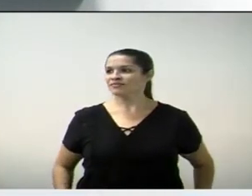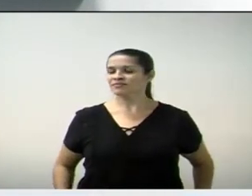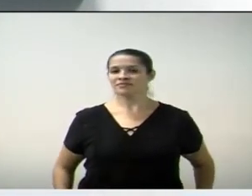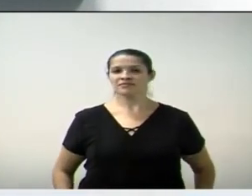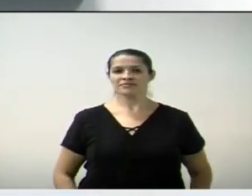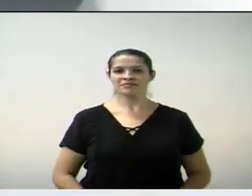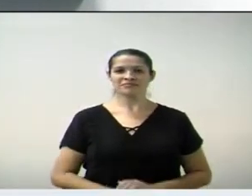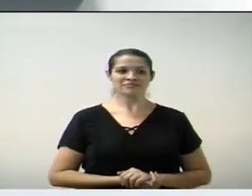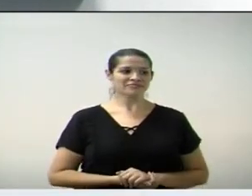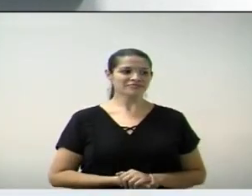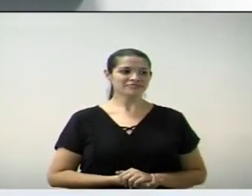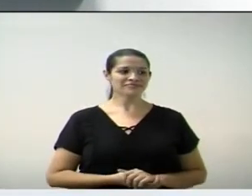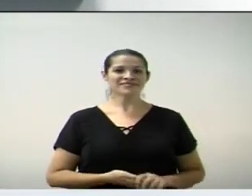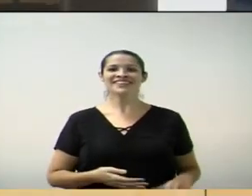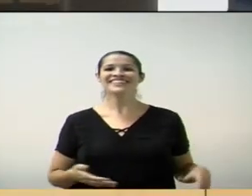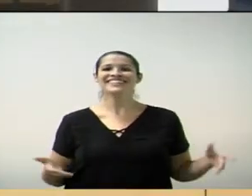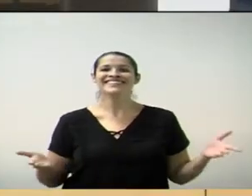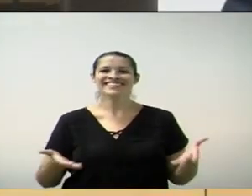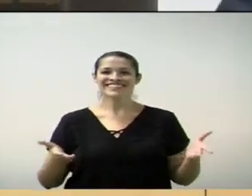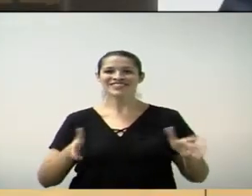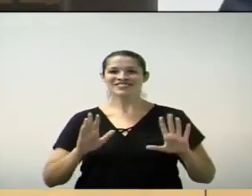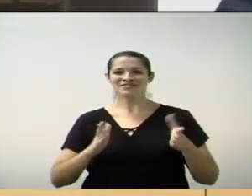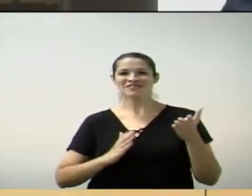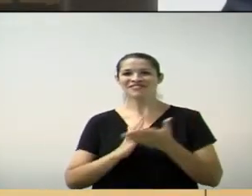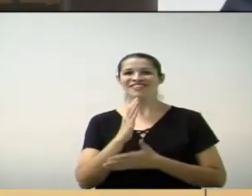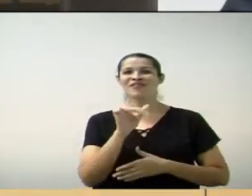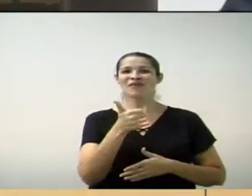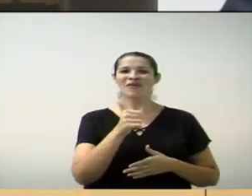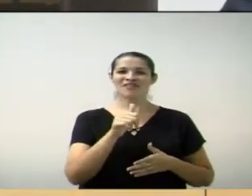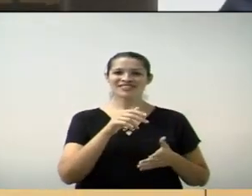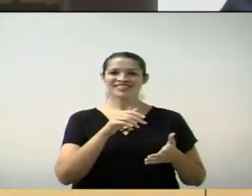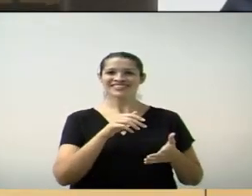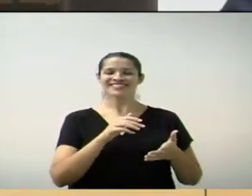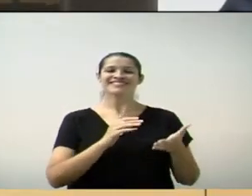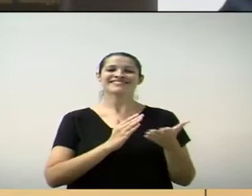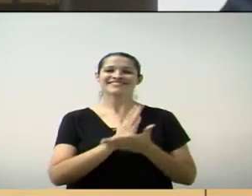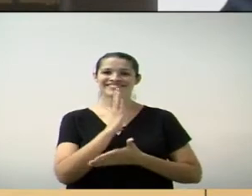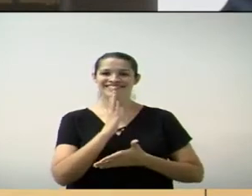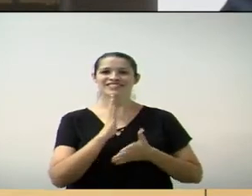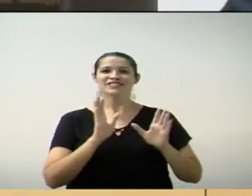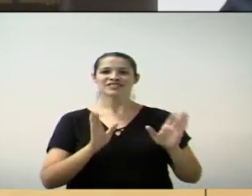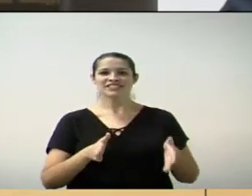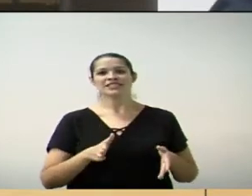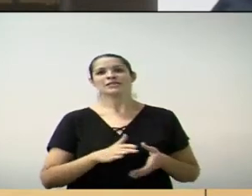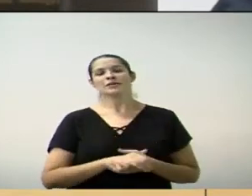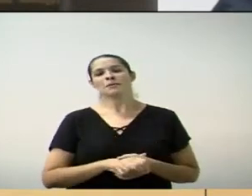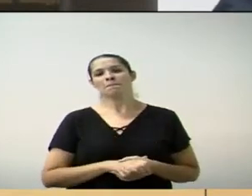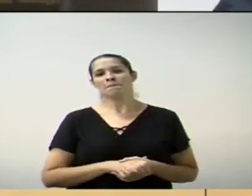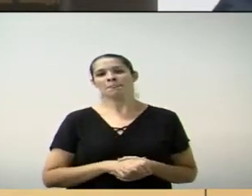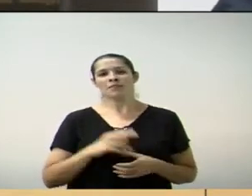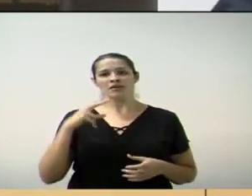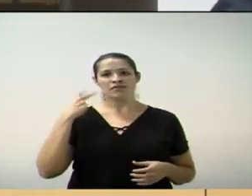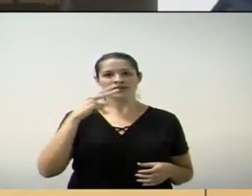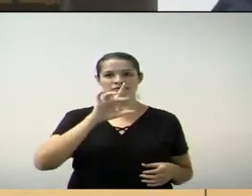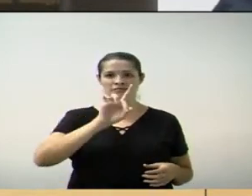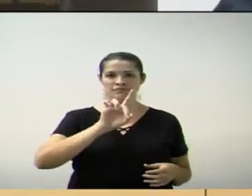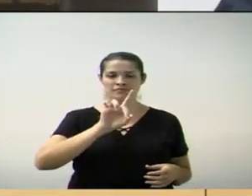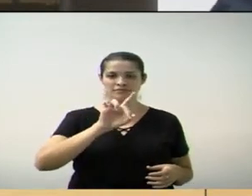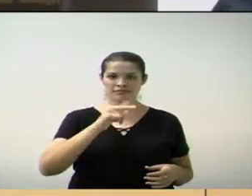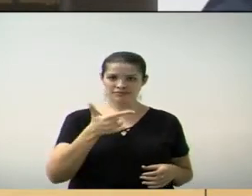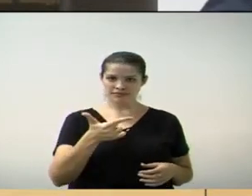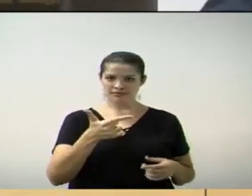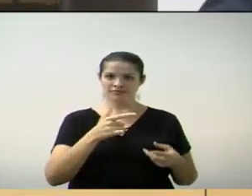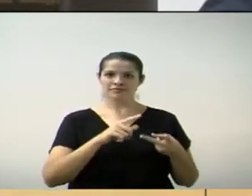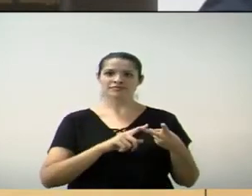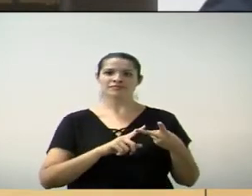As moções foram aprovadas por 11 votos favoráveis com a ausência do vereador Marcelo D2, Marquinhos Fiorella